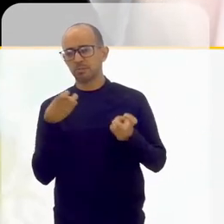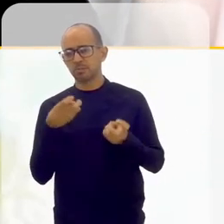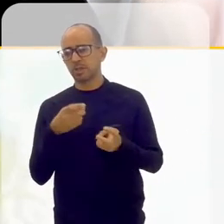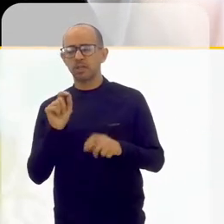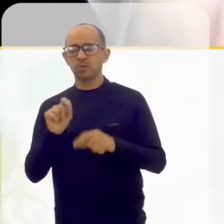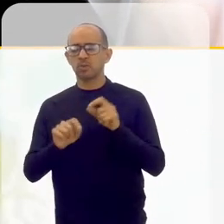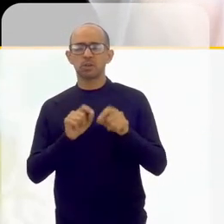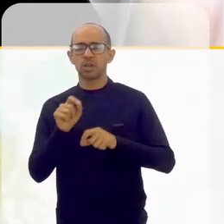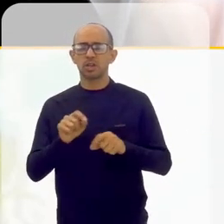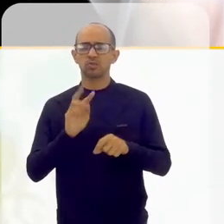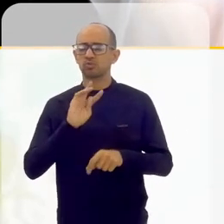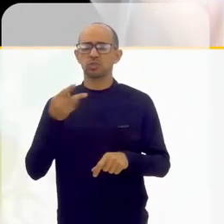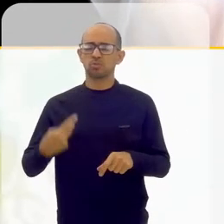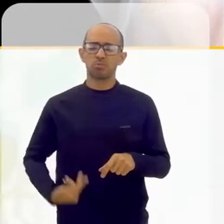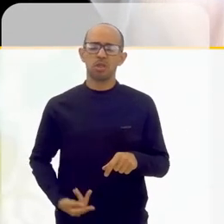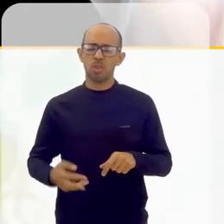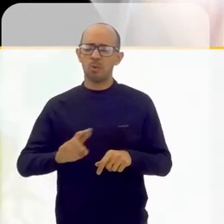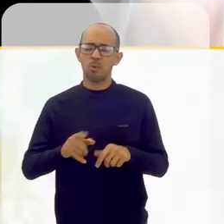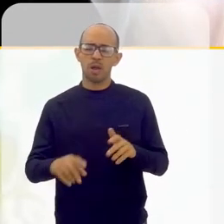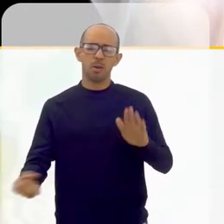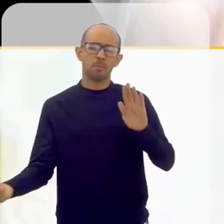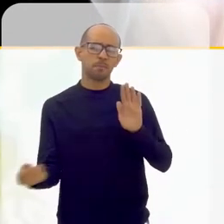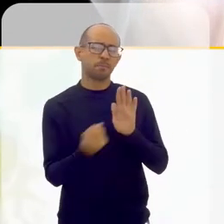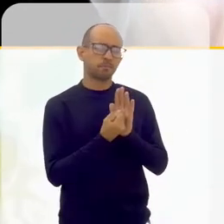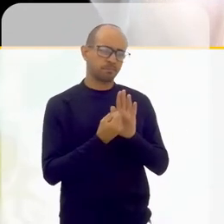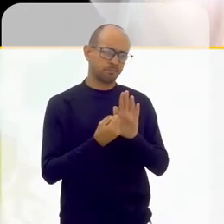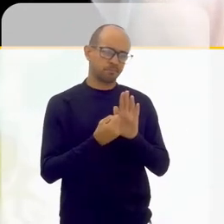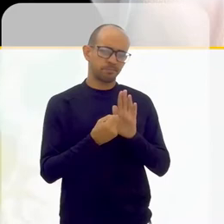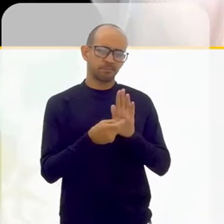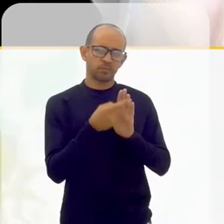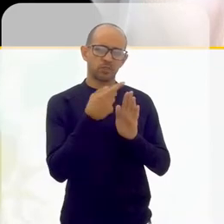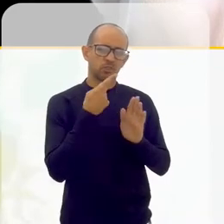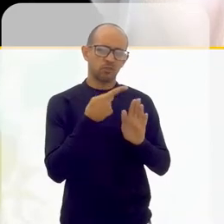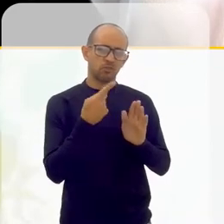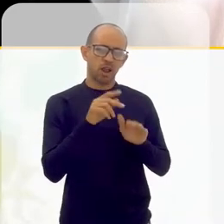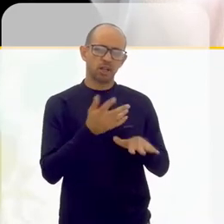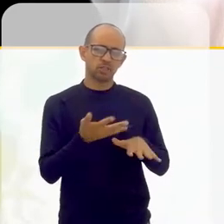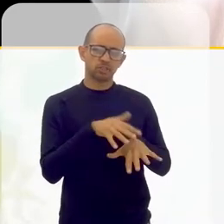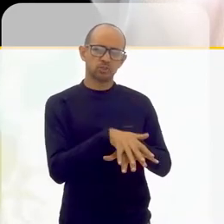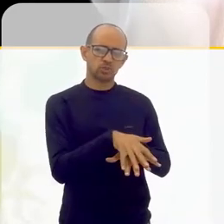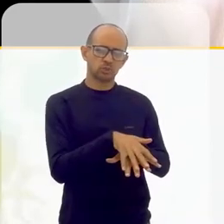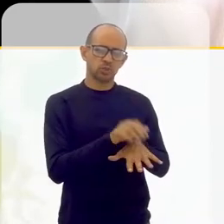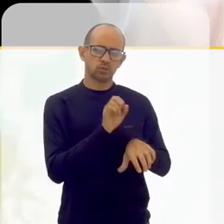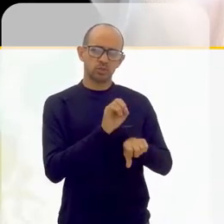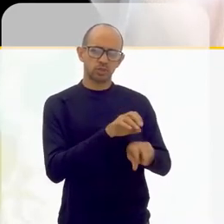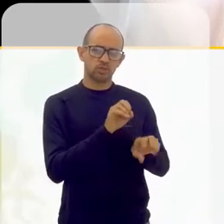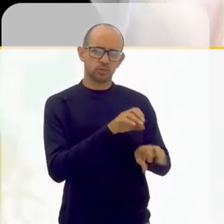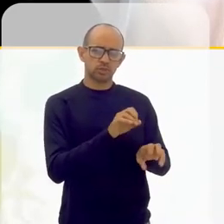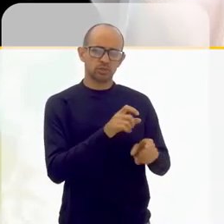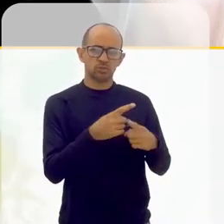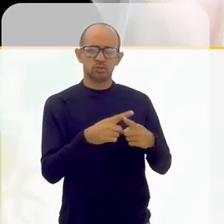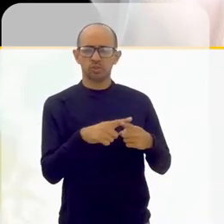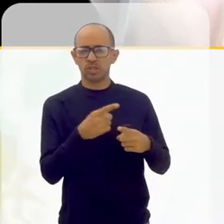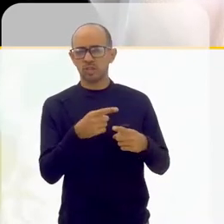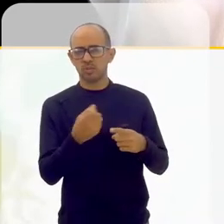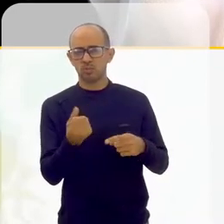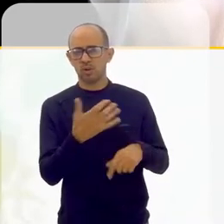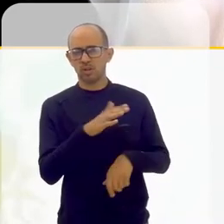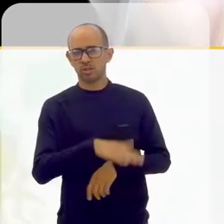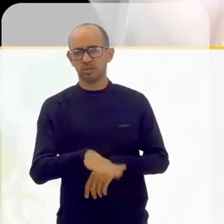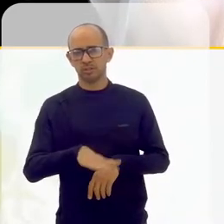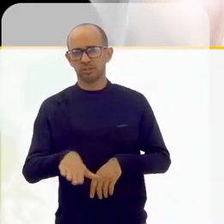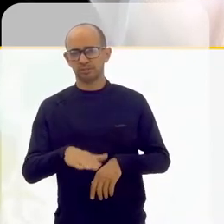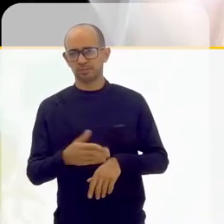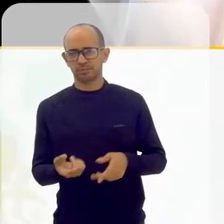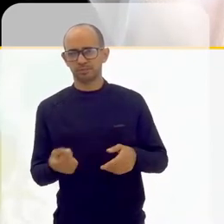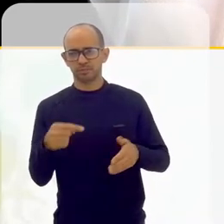humano não é um rótulo. A gente fala muito isso em inclusão e em educação, porque quando a criança muitas